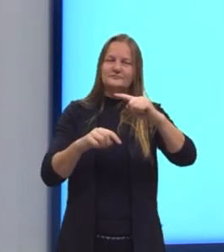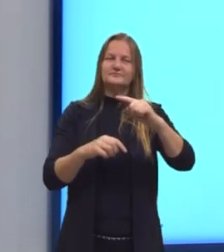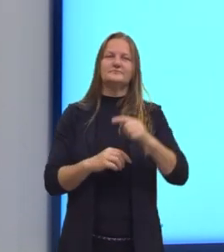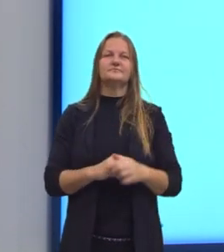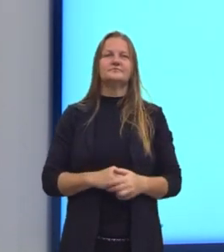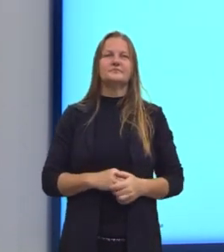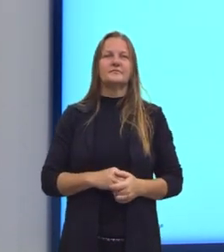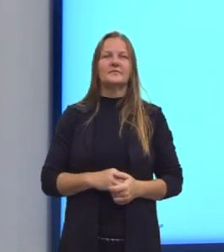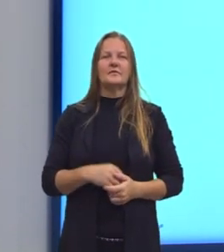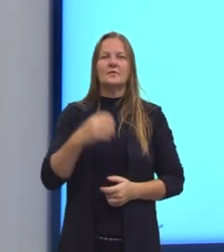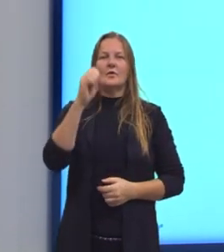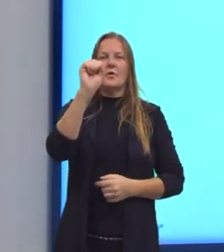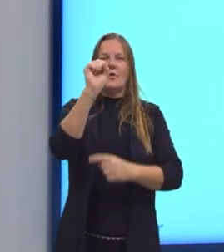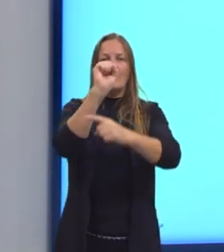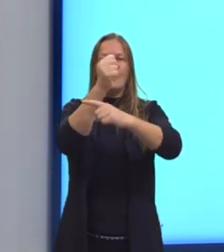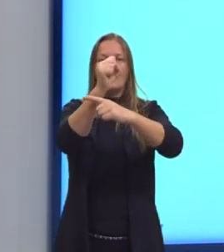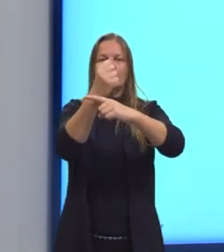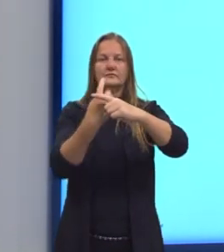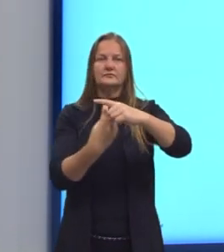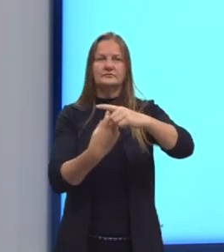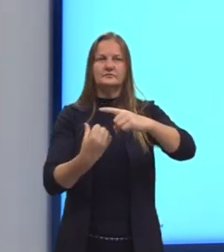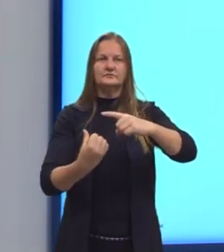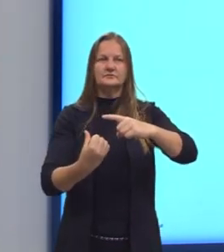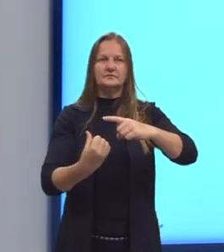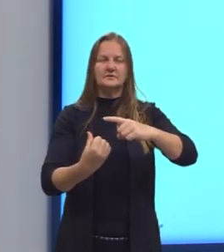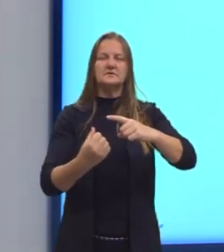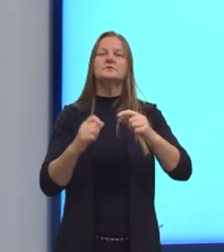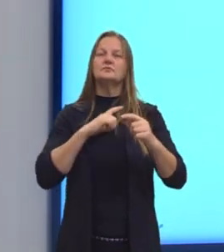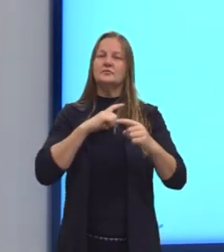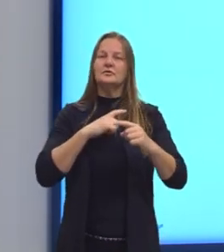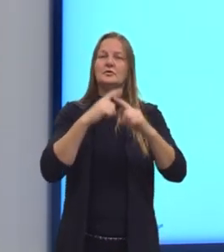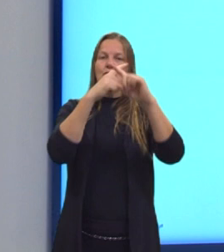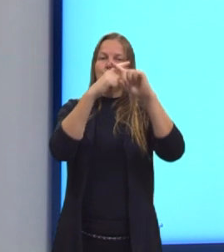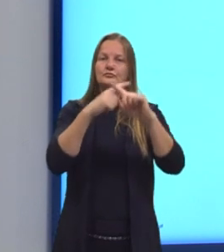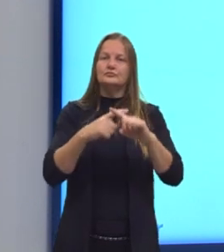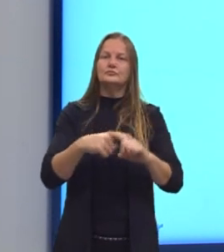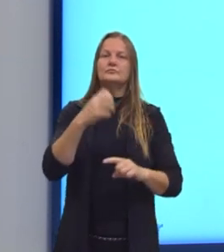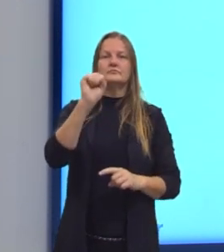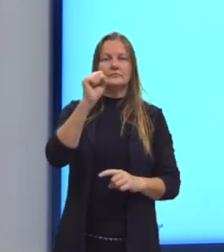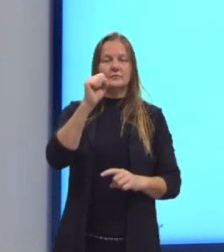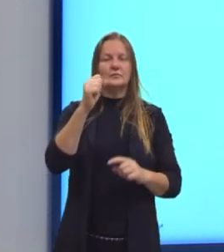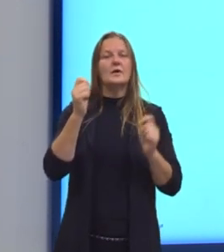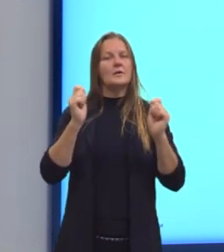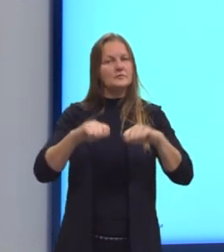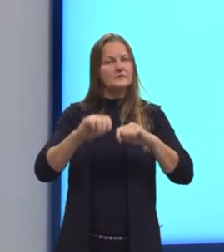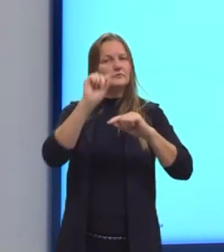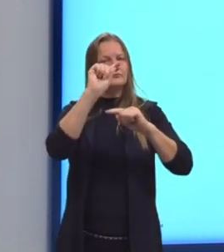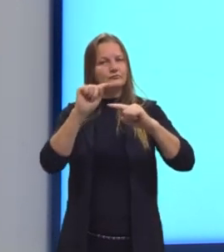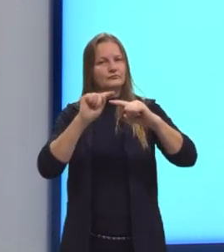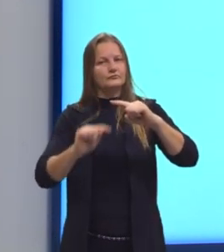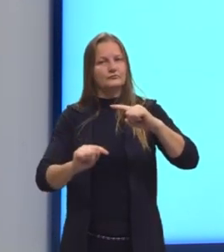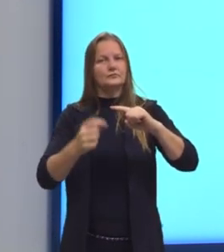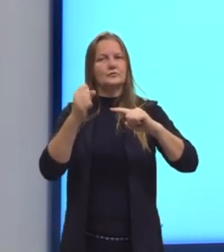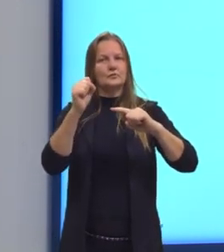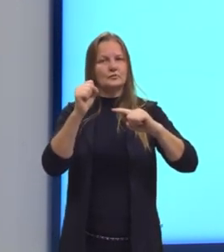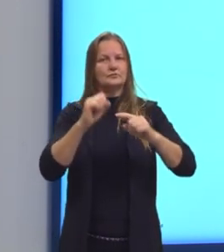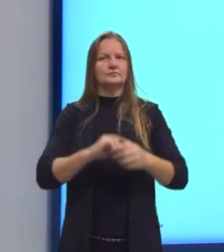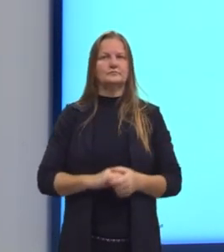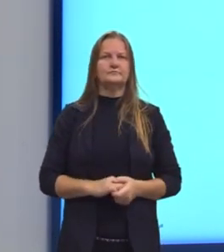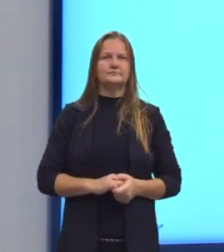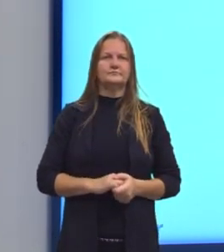Já o 8 para 16, fazem parte da tabuada do 8, podem ser simplificados por 8.